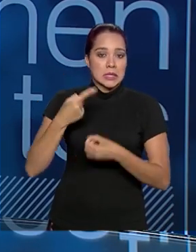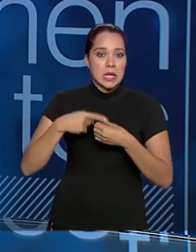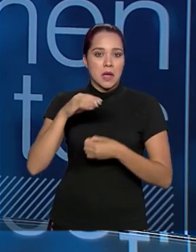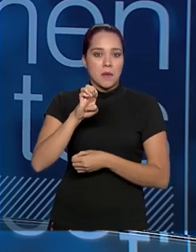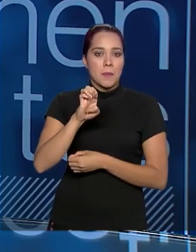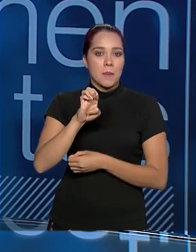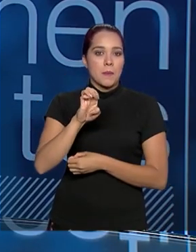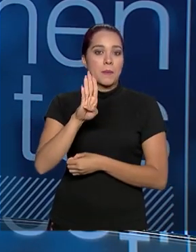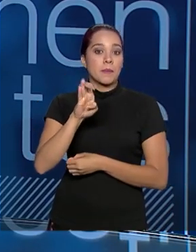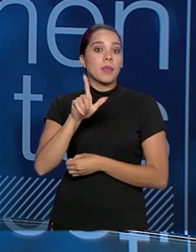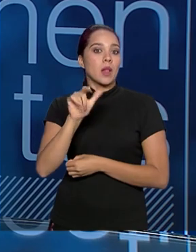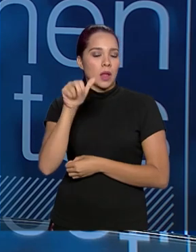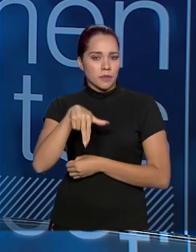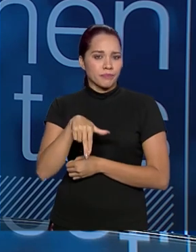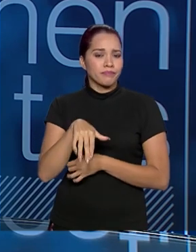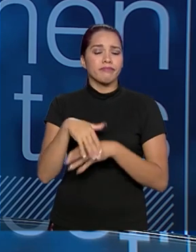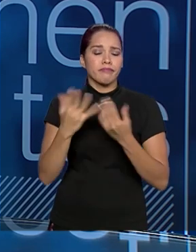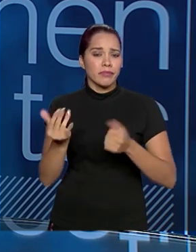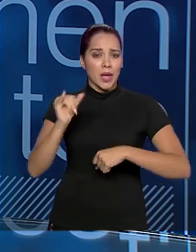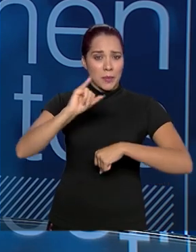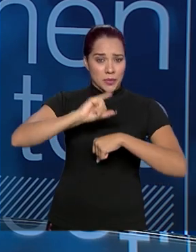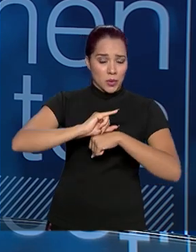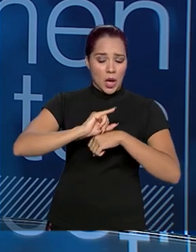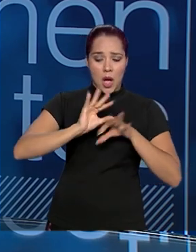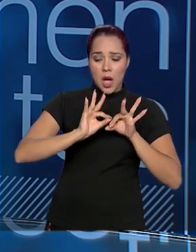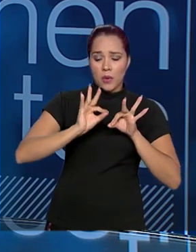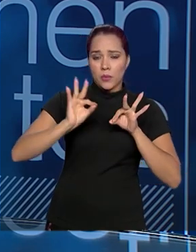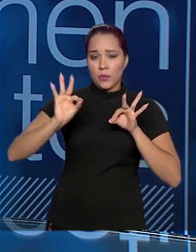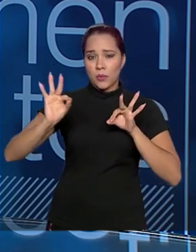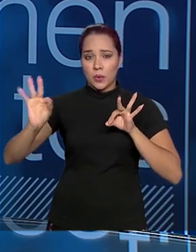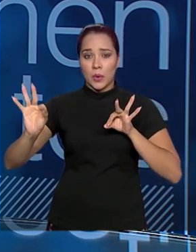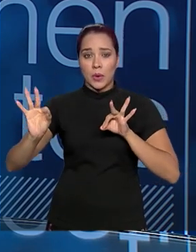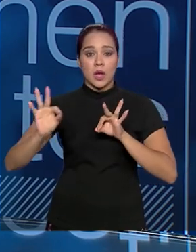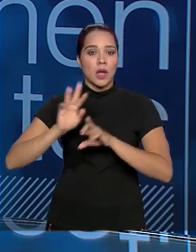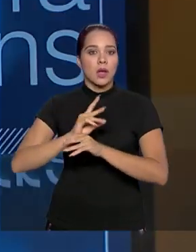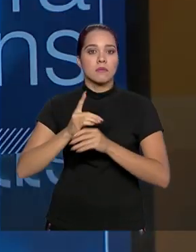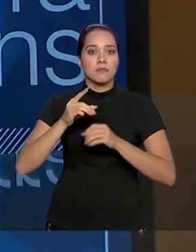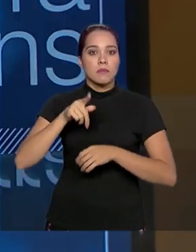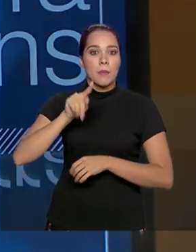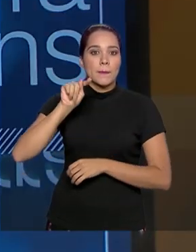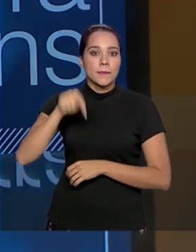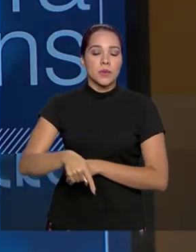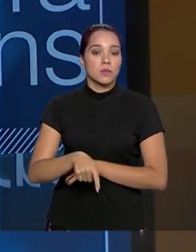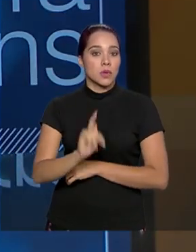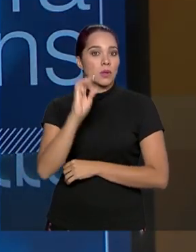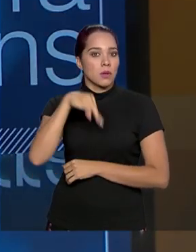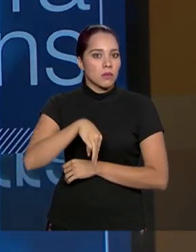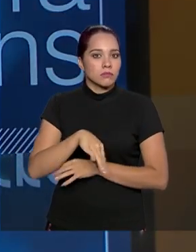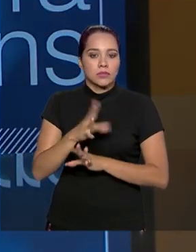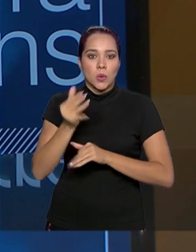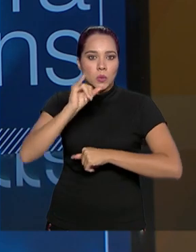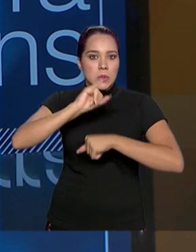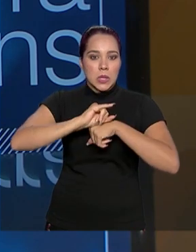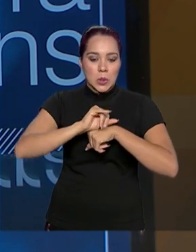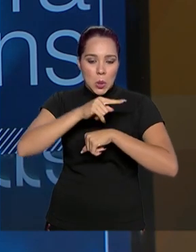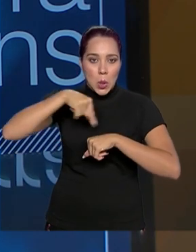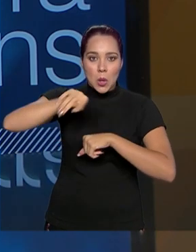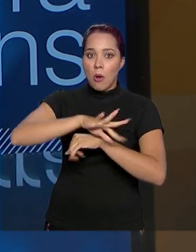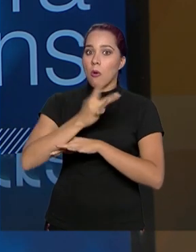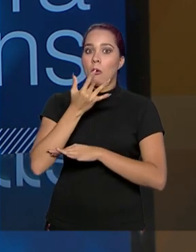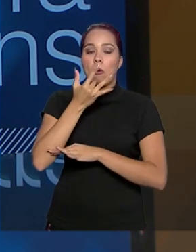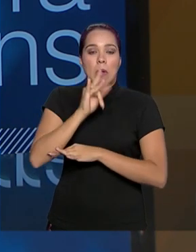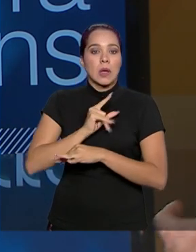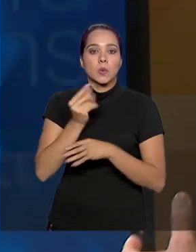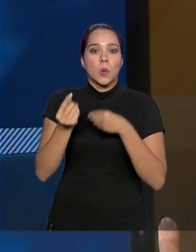A Belém, a capital do Pará, para onde é a mina de Carajás da Vale, são mil quilômetros. Então, o centro formador não conhece a realidade do